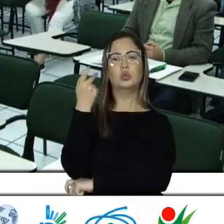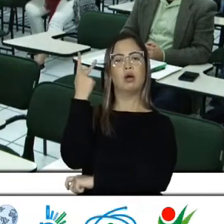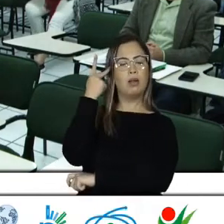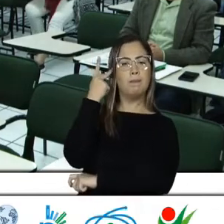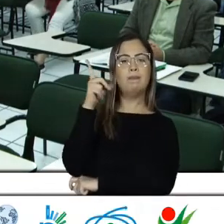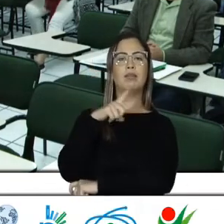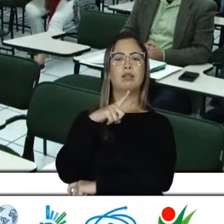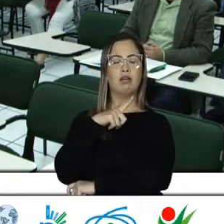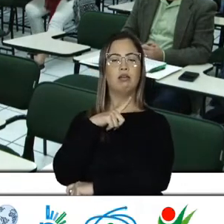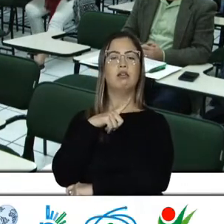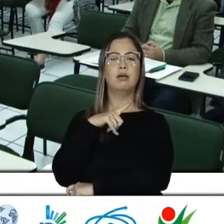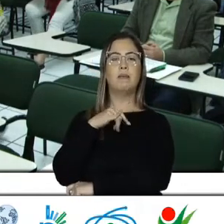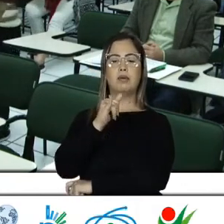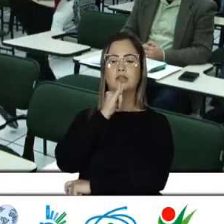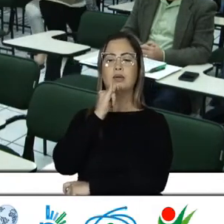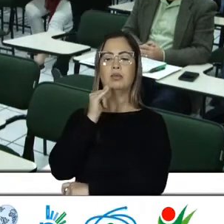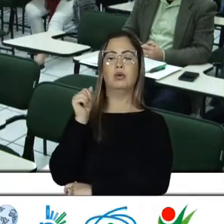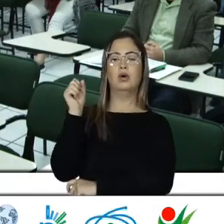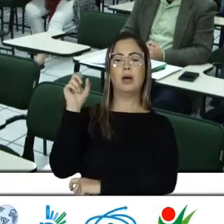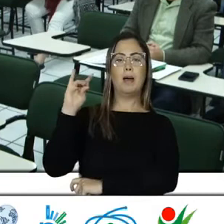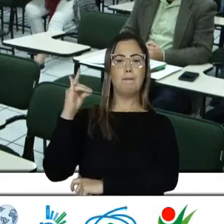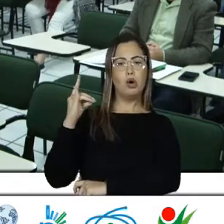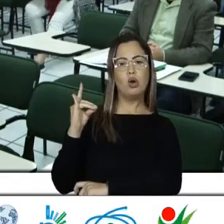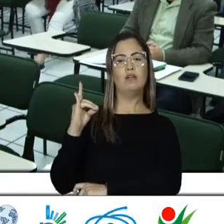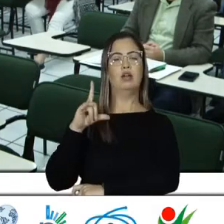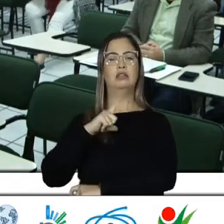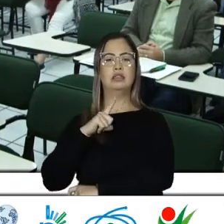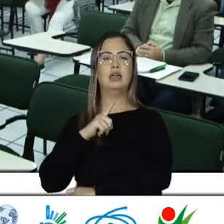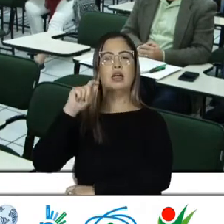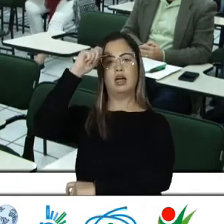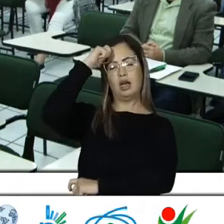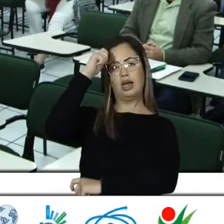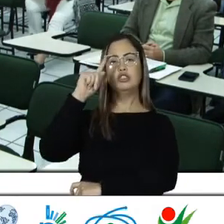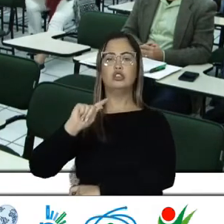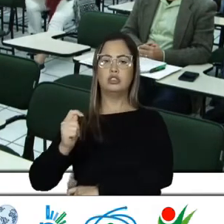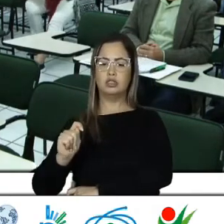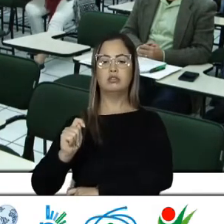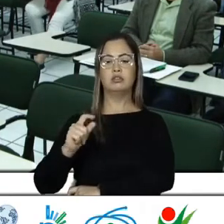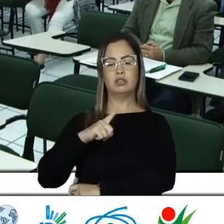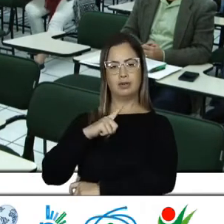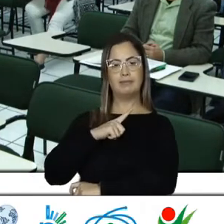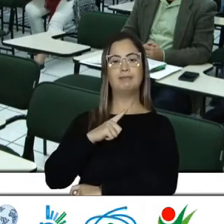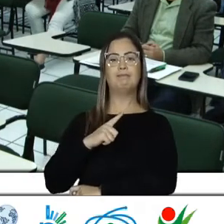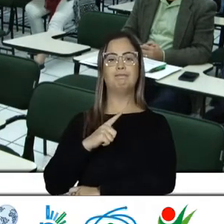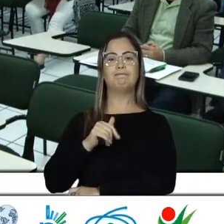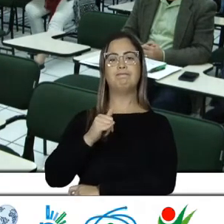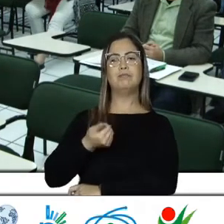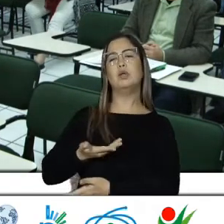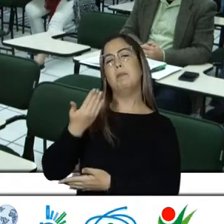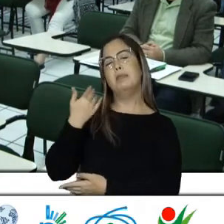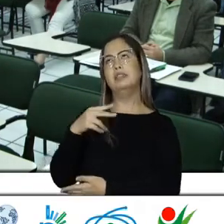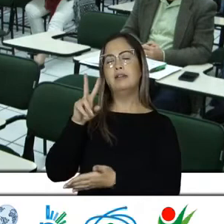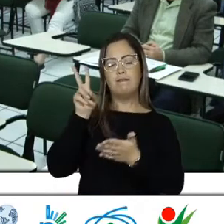Vários Sobre bolivianos Sobre haitianos Assim O Esses dias Eu estava lendo Um trabalho Muito bonito